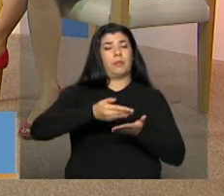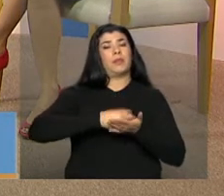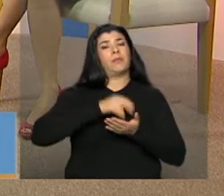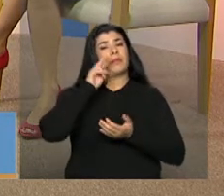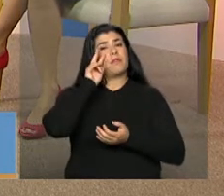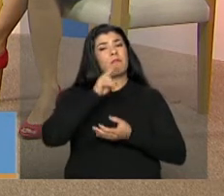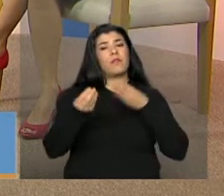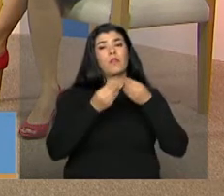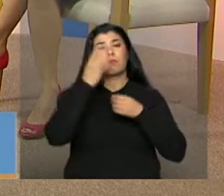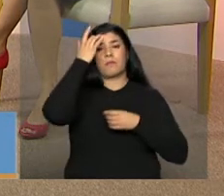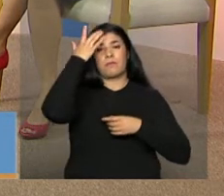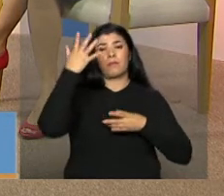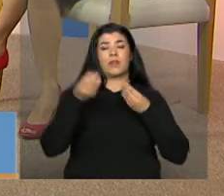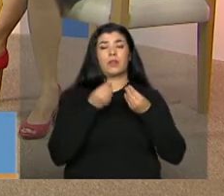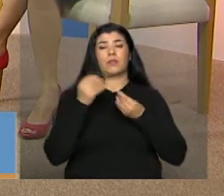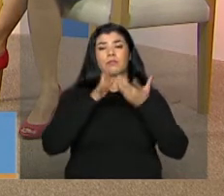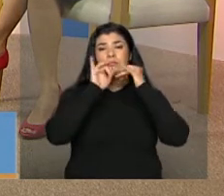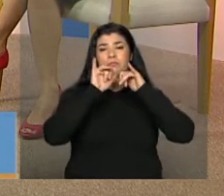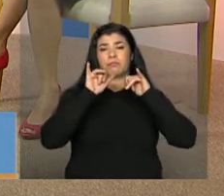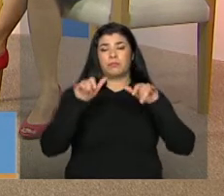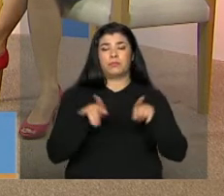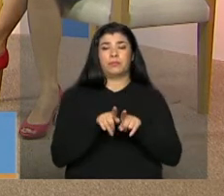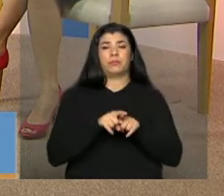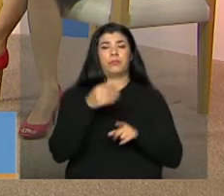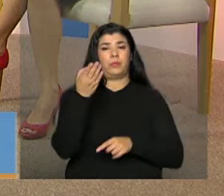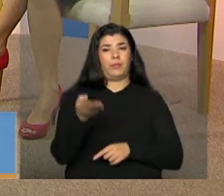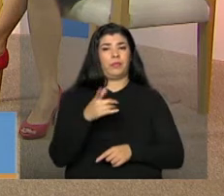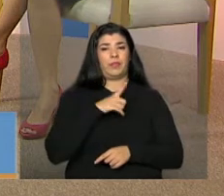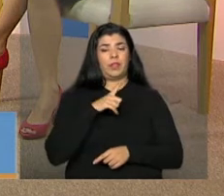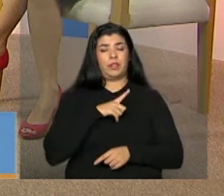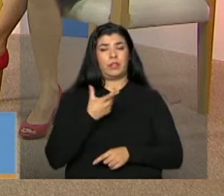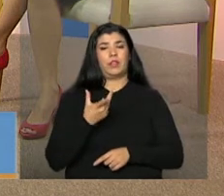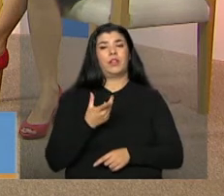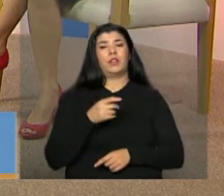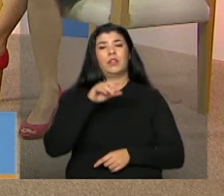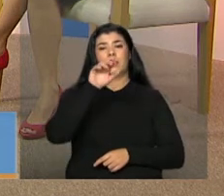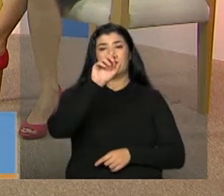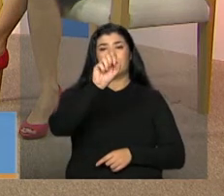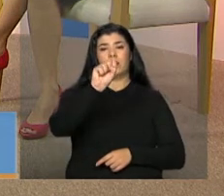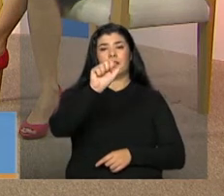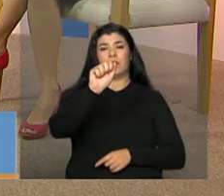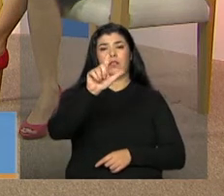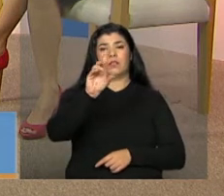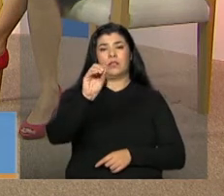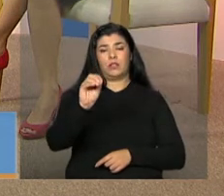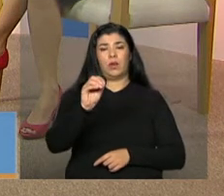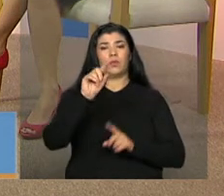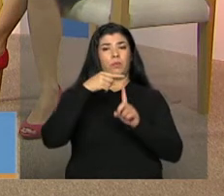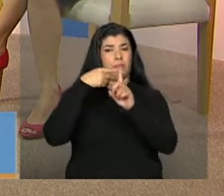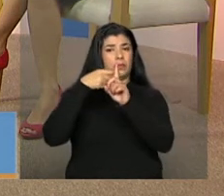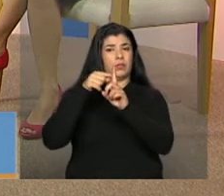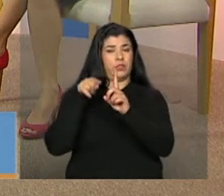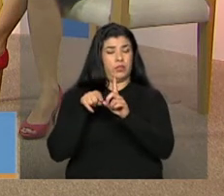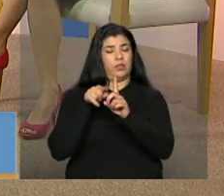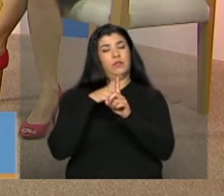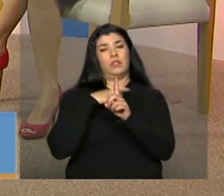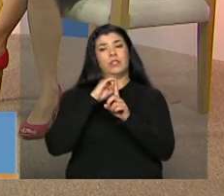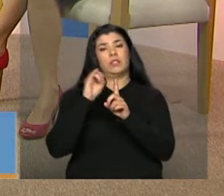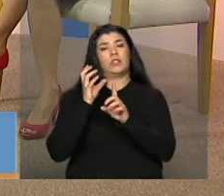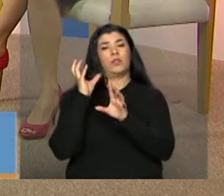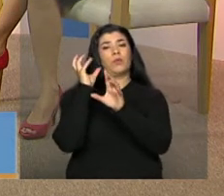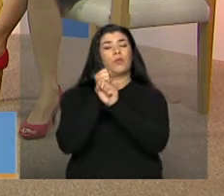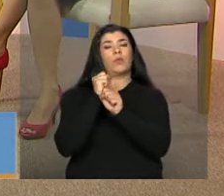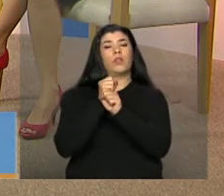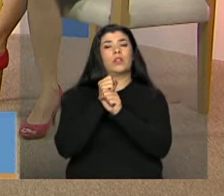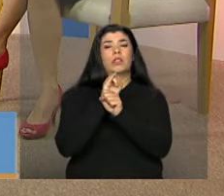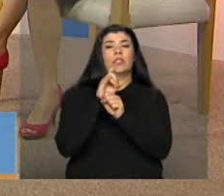prestação de contas. porque até mesmo como você tem o saldo é um componente desse cálculo, o saldo quando você... Às vezes você tem um